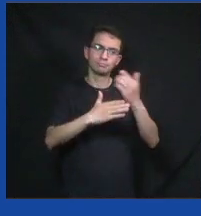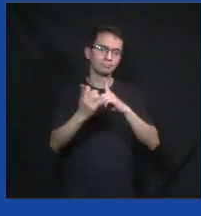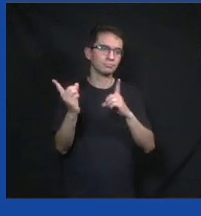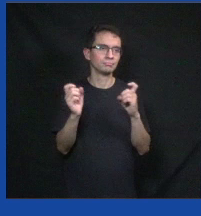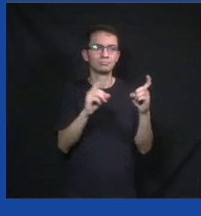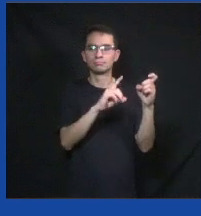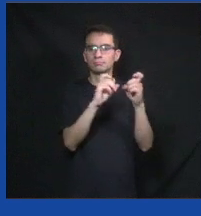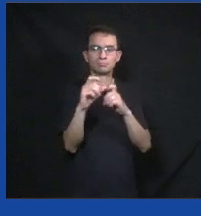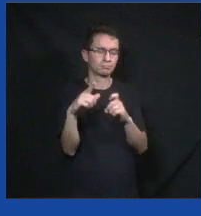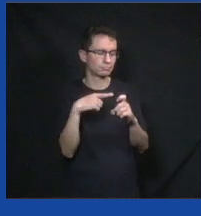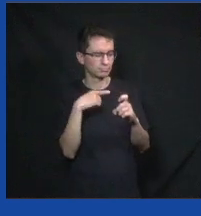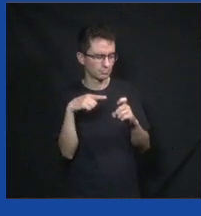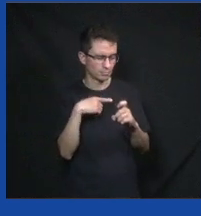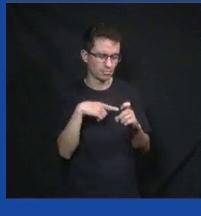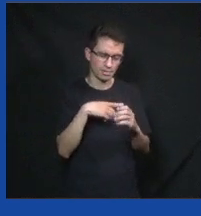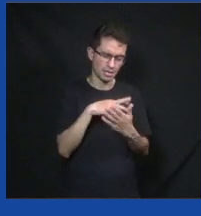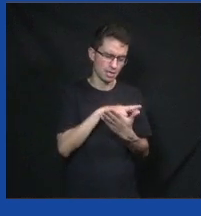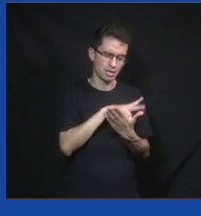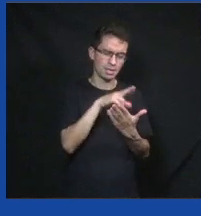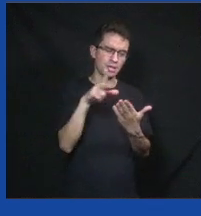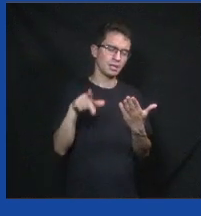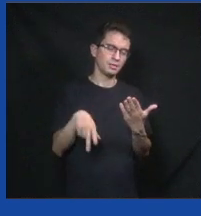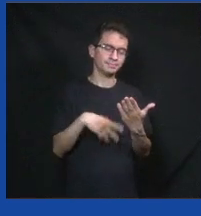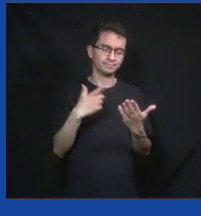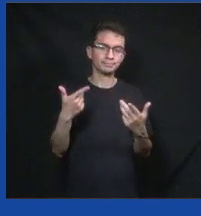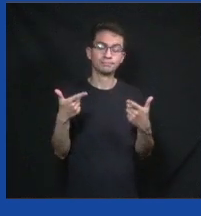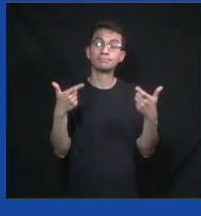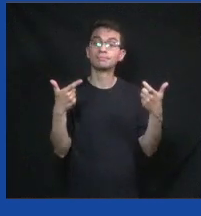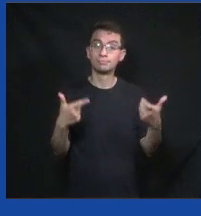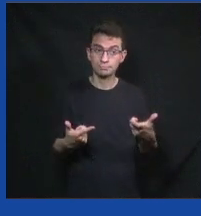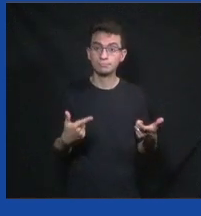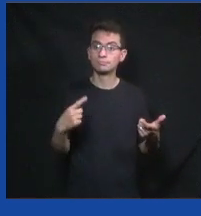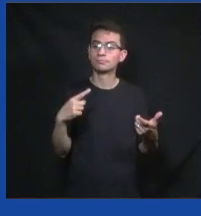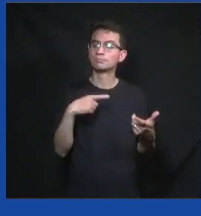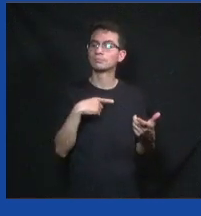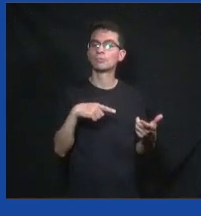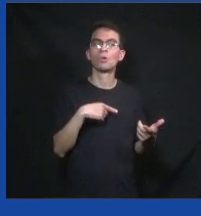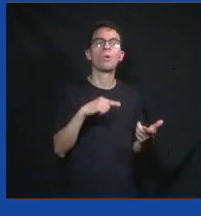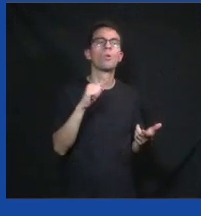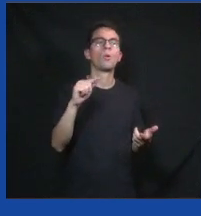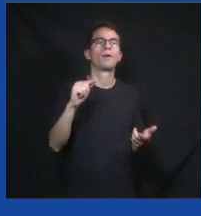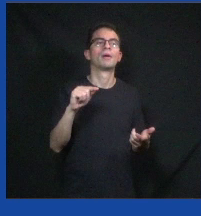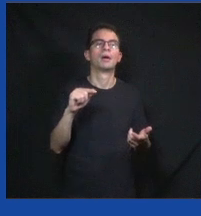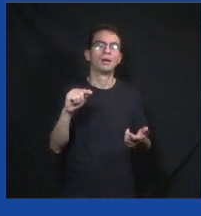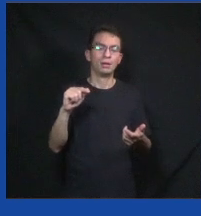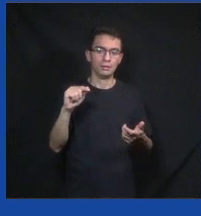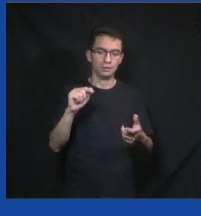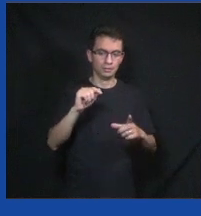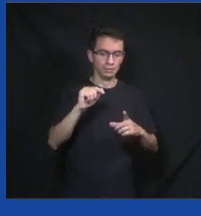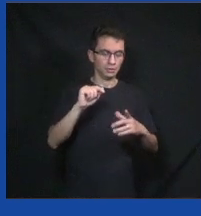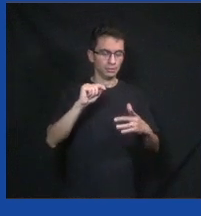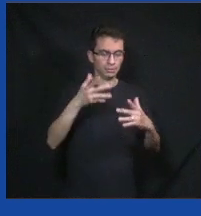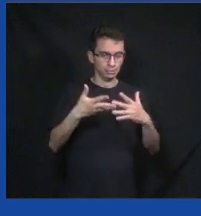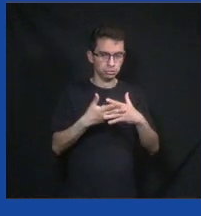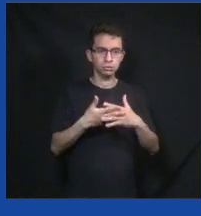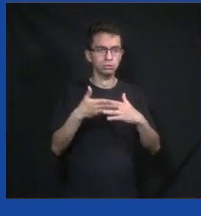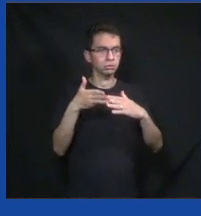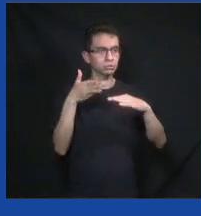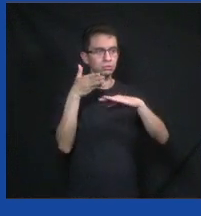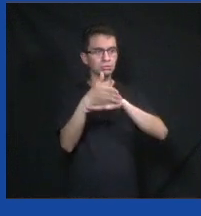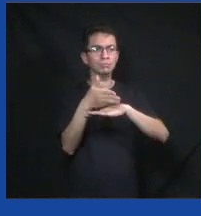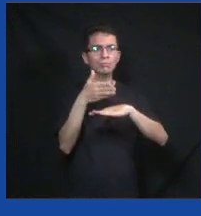defeito, do buraco, enfim, pega a sua geolocalização e você começa, o cidadão começa a participar ali. Também participa em processos